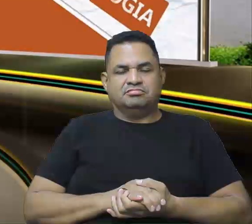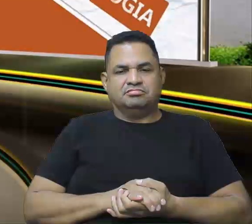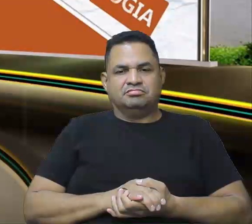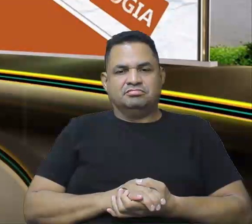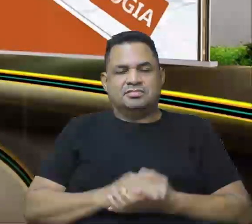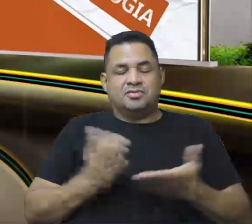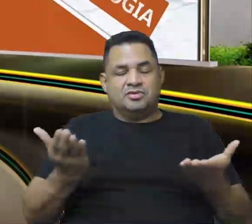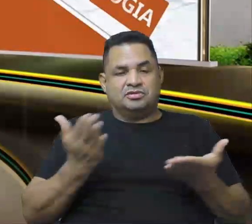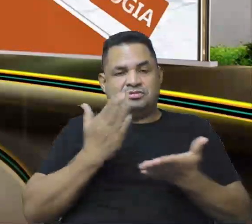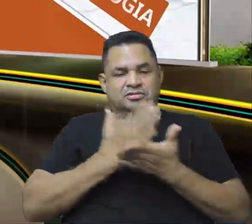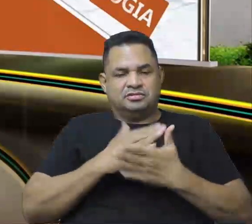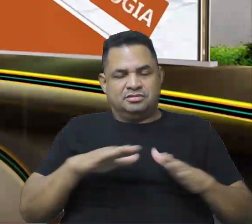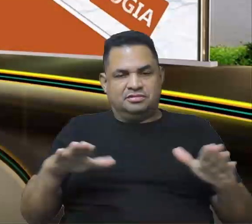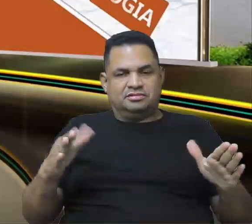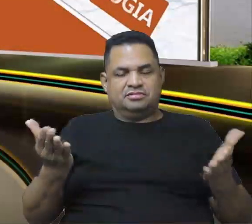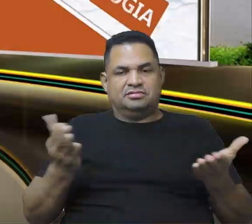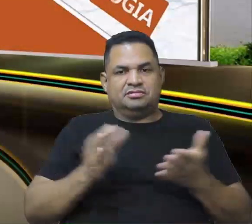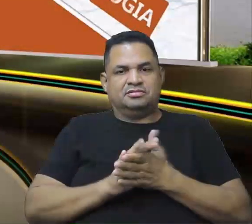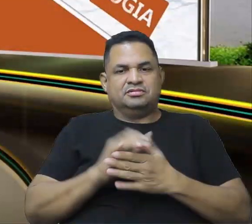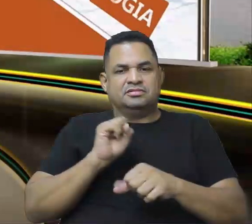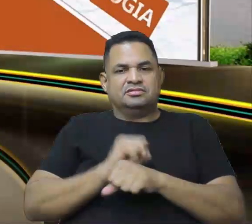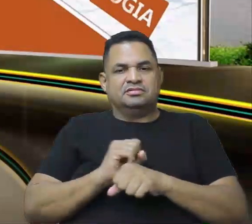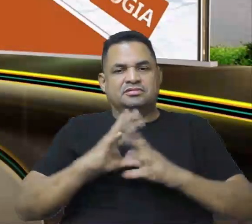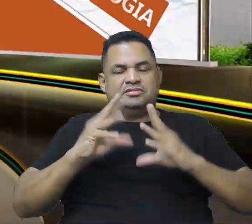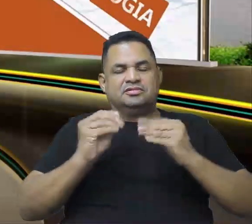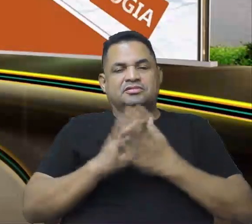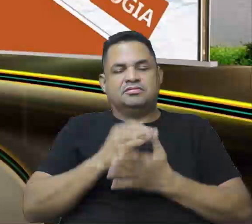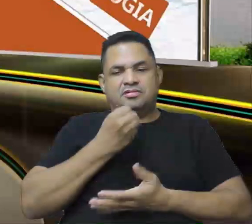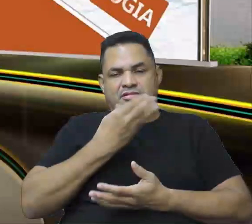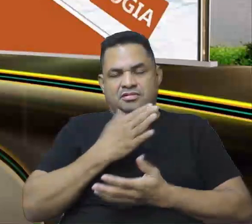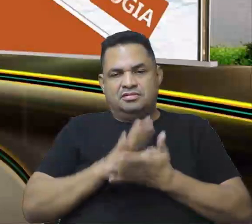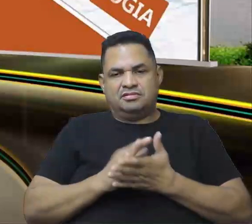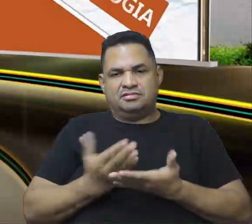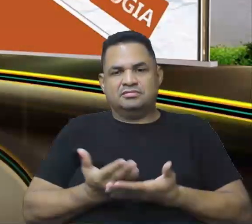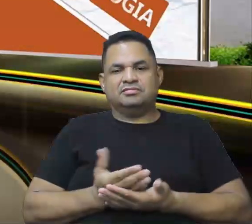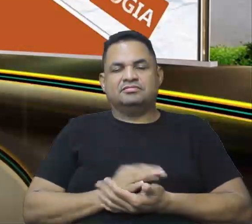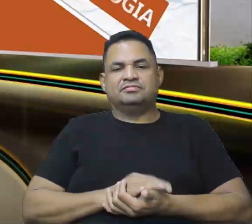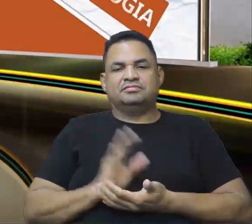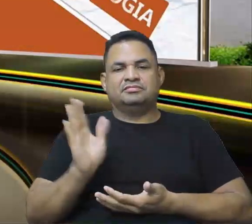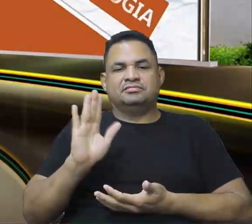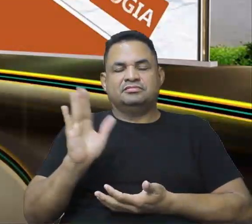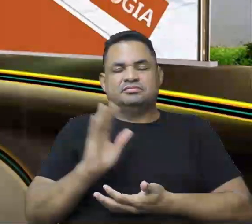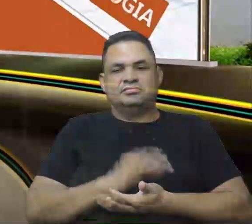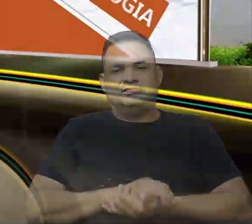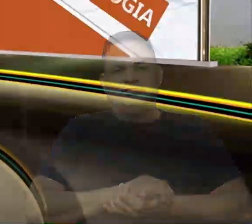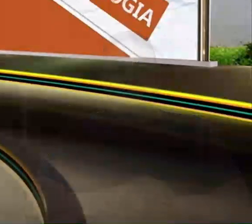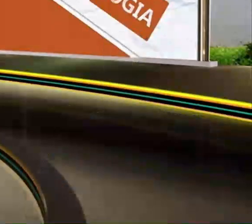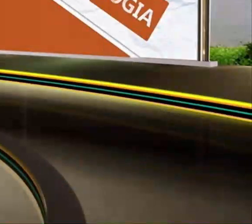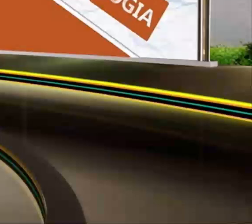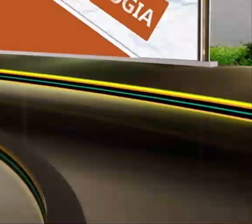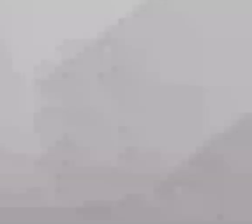por hoje é só eu espero que todos fiquem bem até a próxima aula até mais até mais até